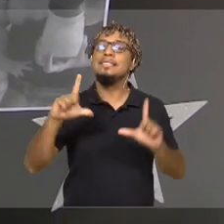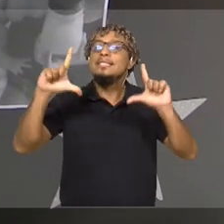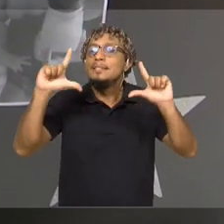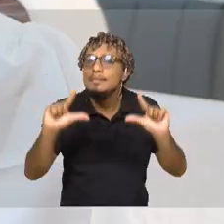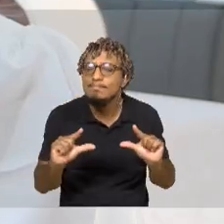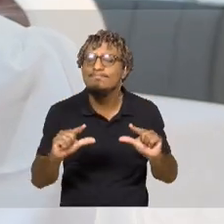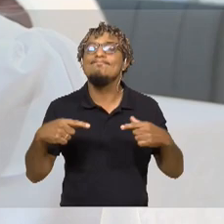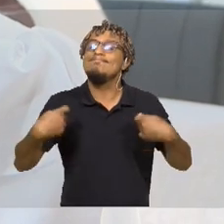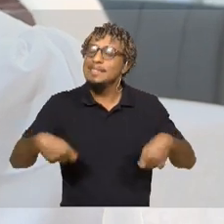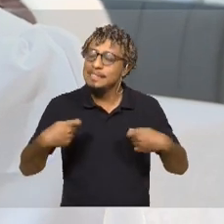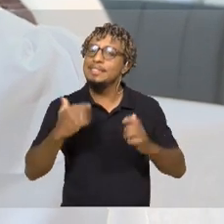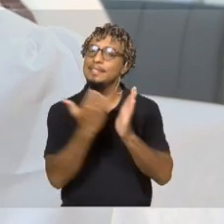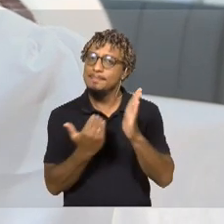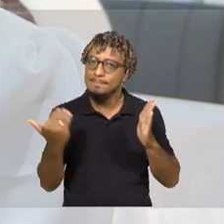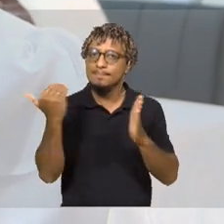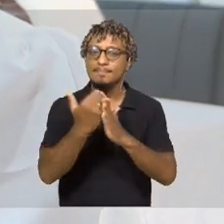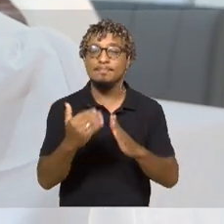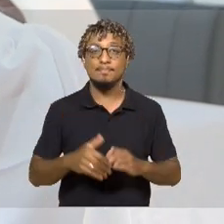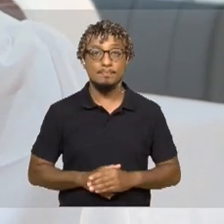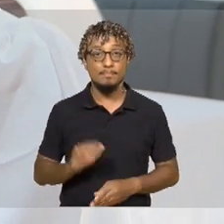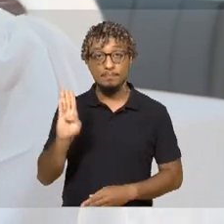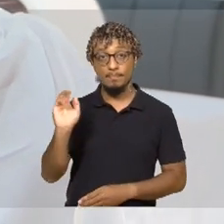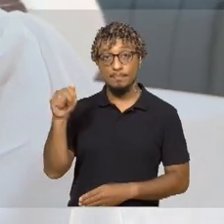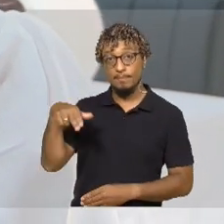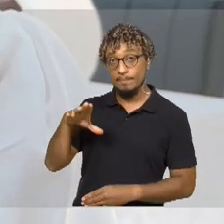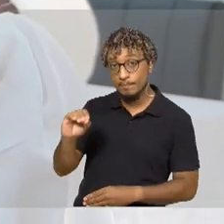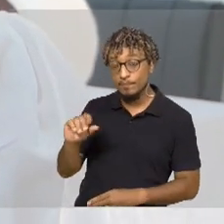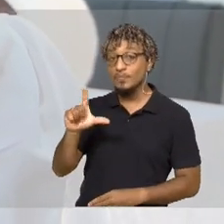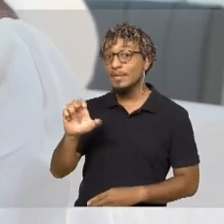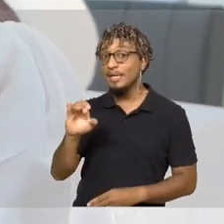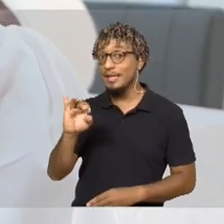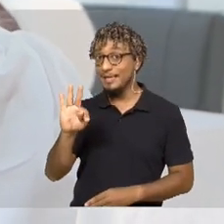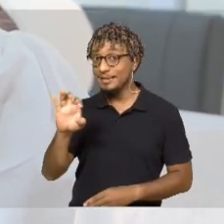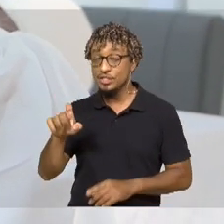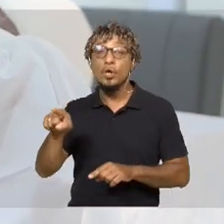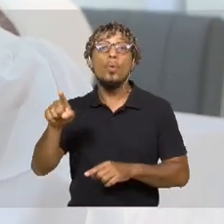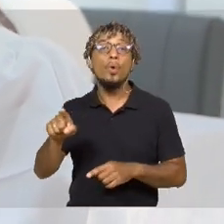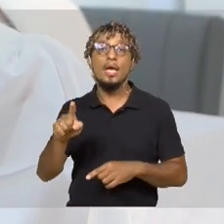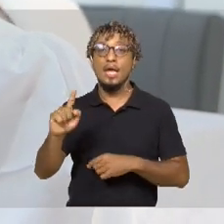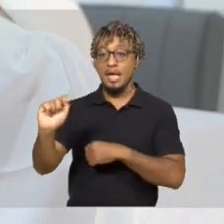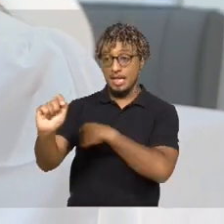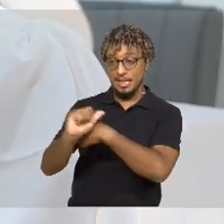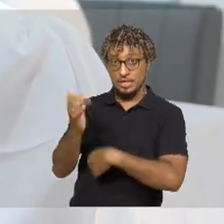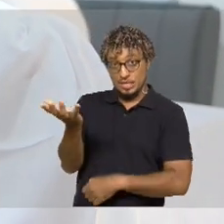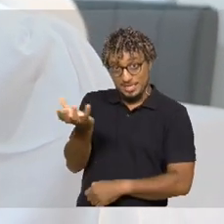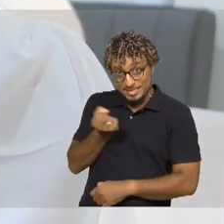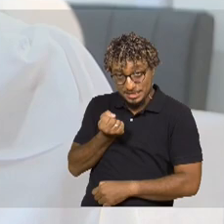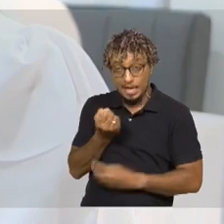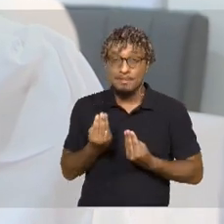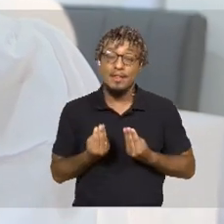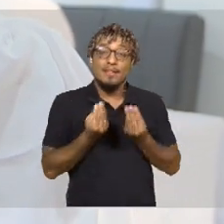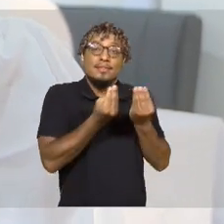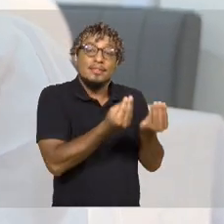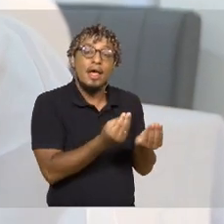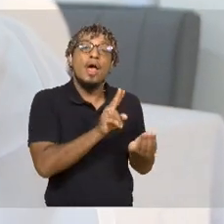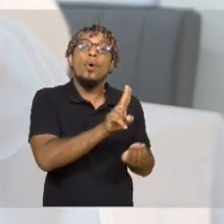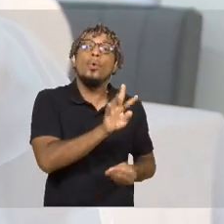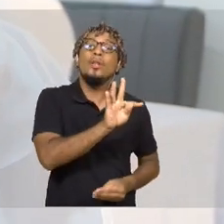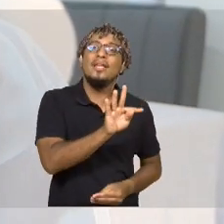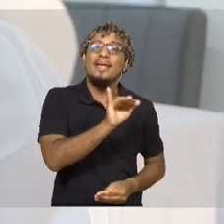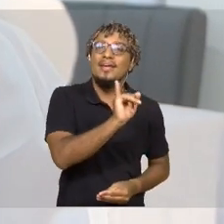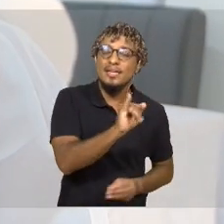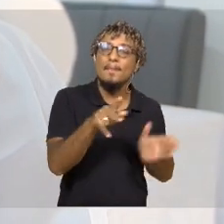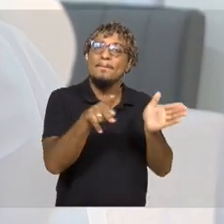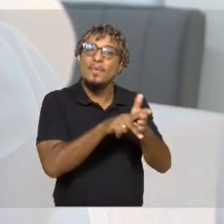Todo banco de leite, ele oferta o leite para os bebês que estão internados na UTI neonatal. A gente faz um outro